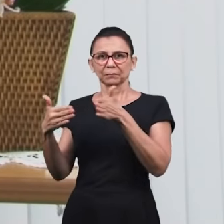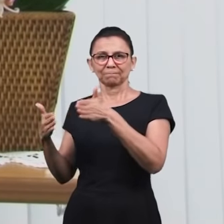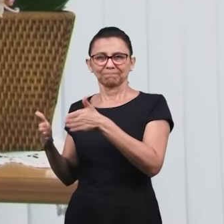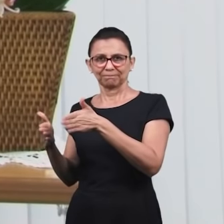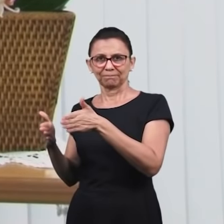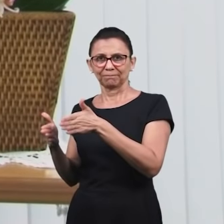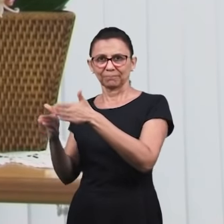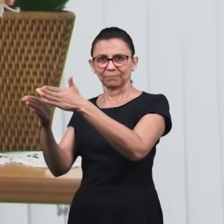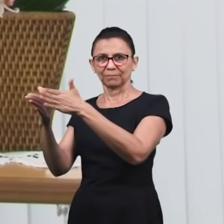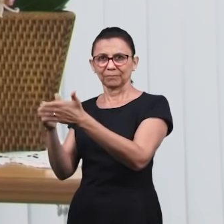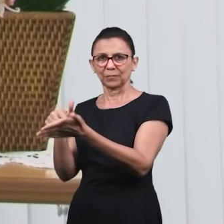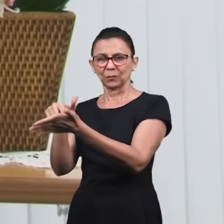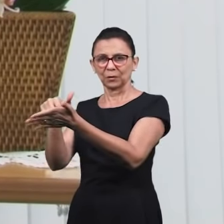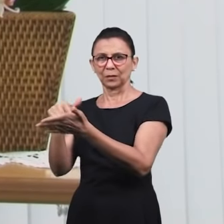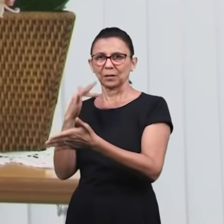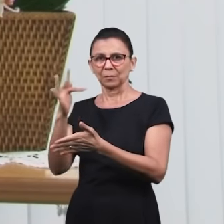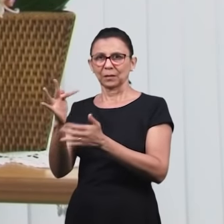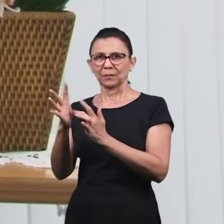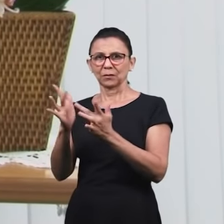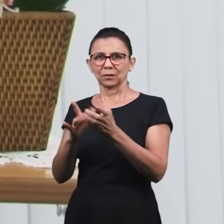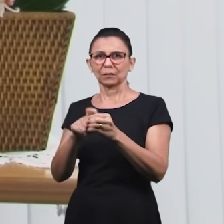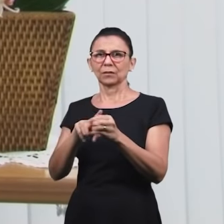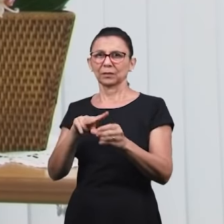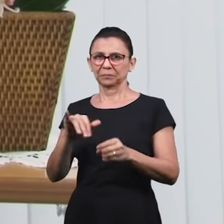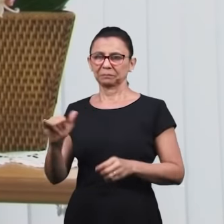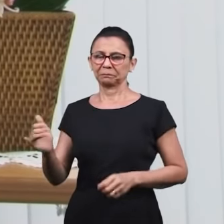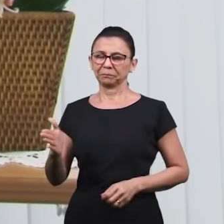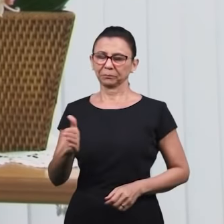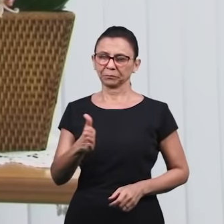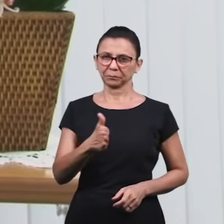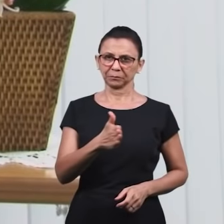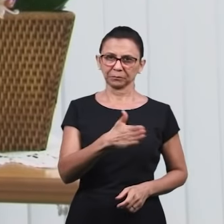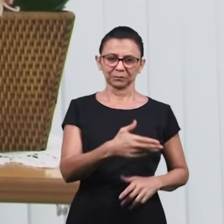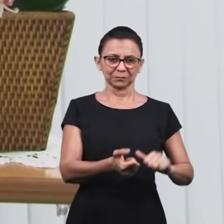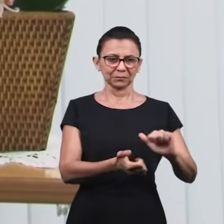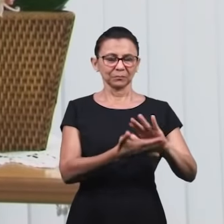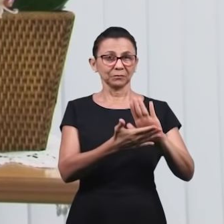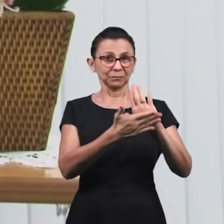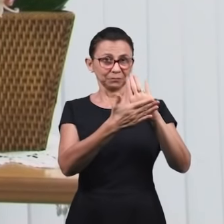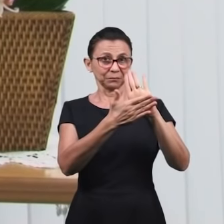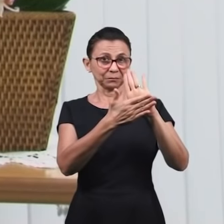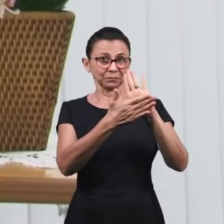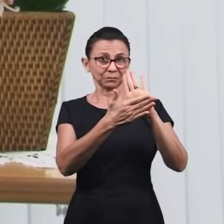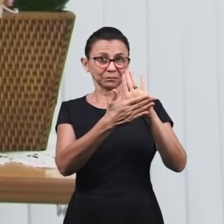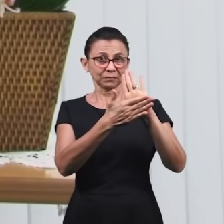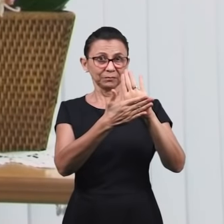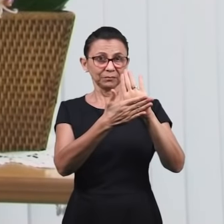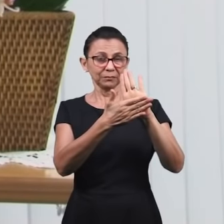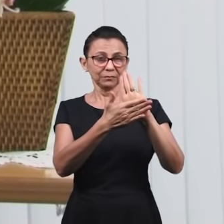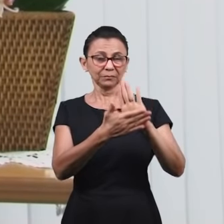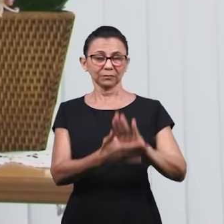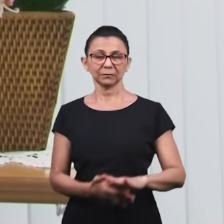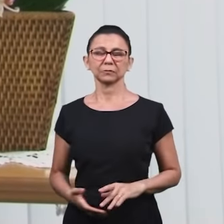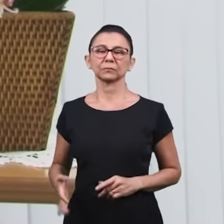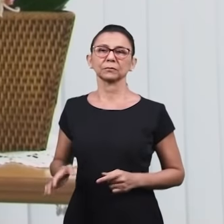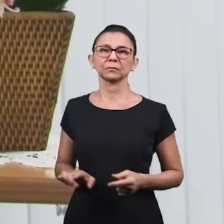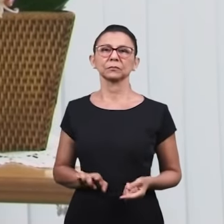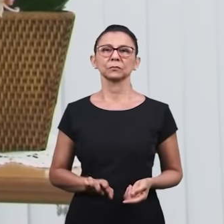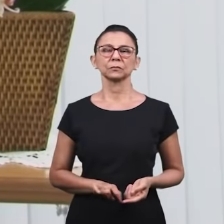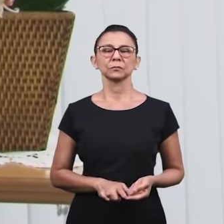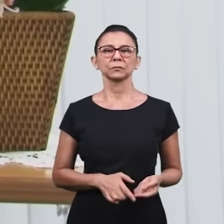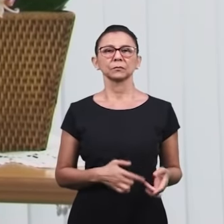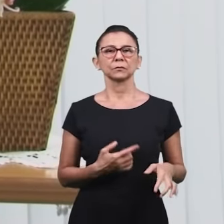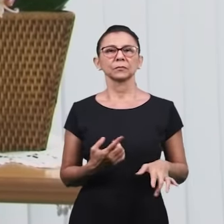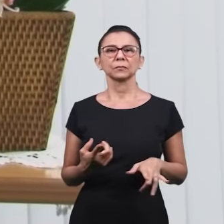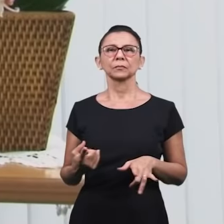este caminho, falta muito pouco, em breve, Jesus virá, vamos louvar, o nome do Senhor, com o hino,